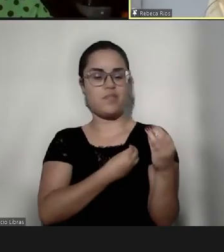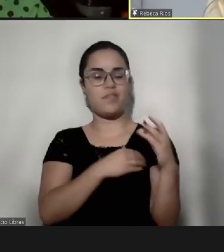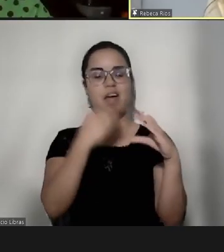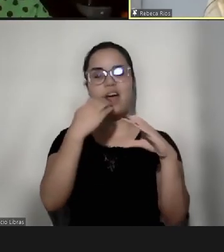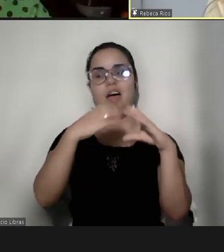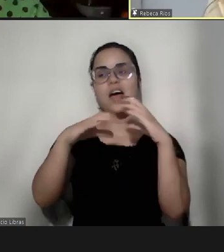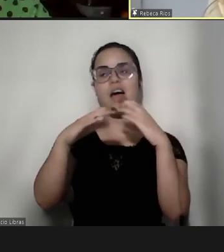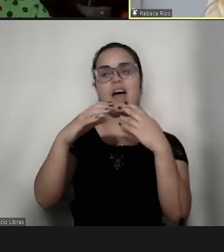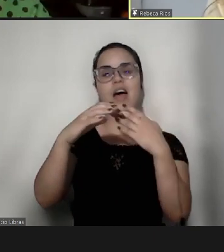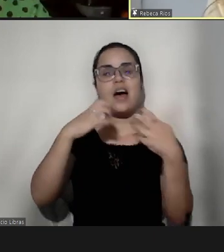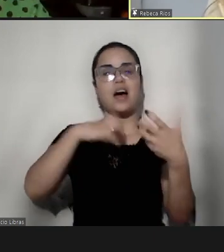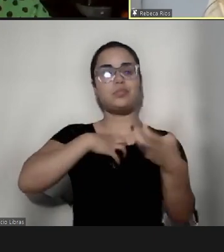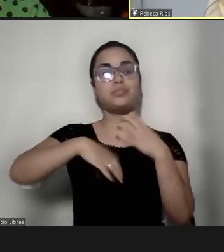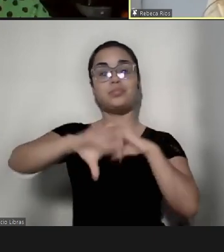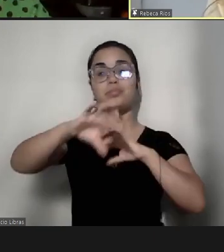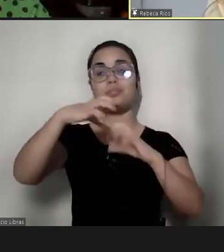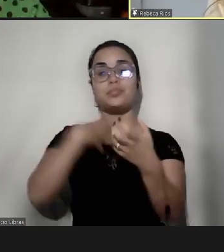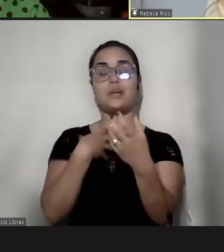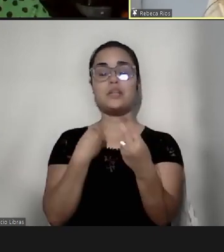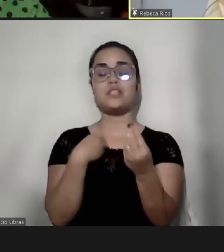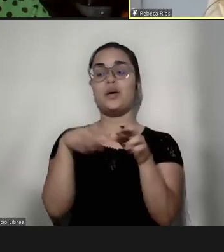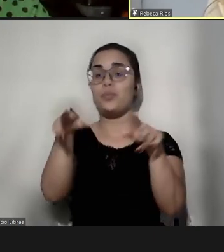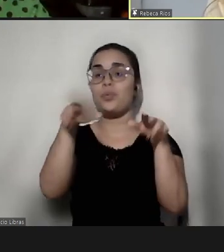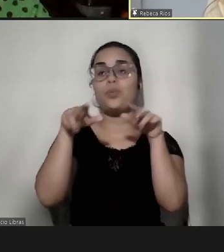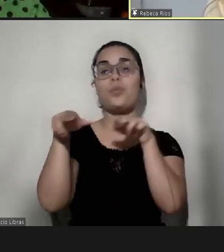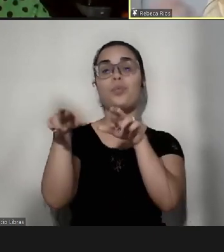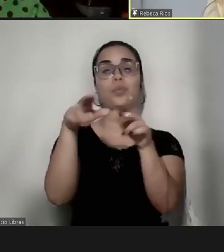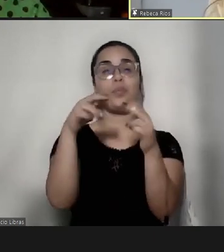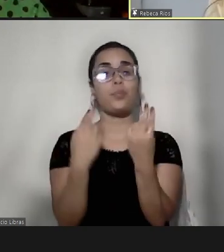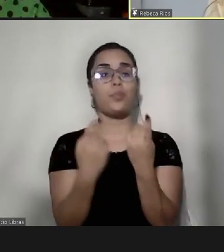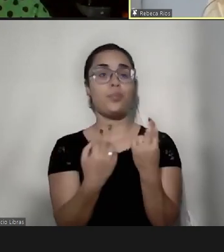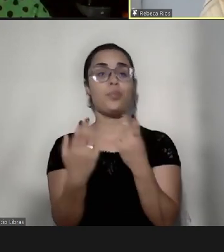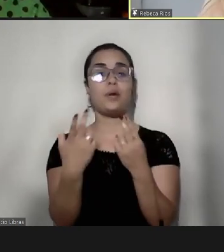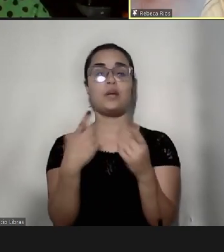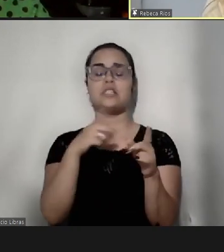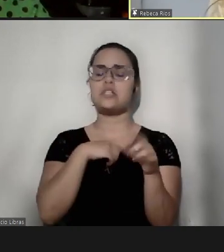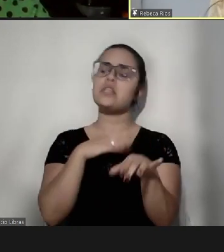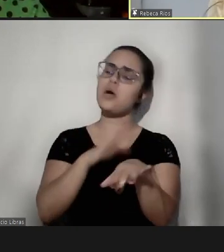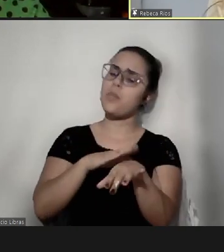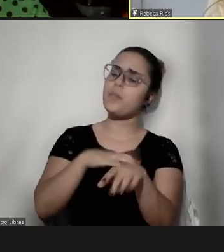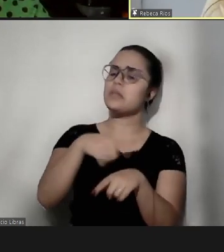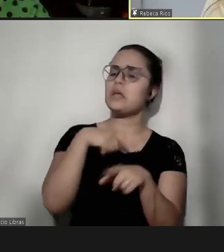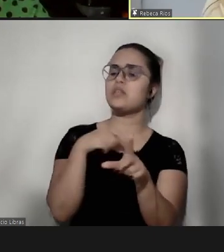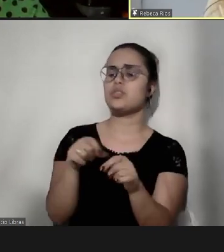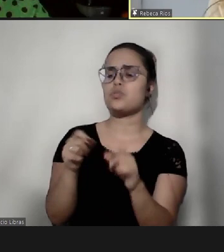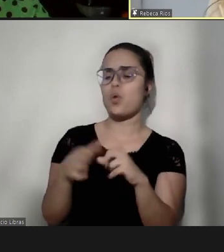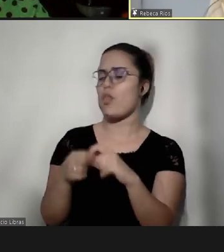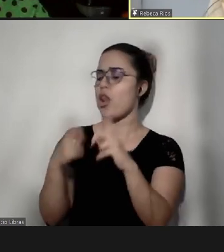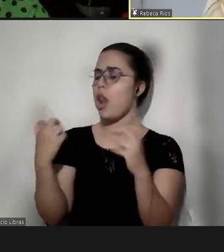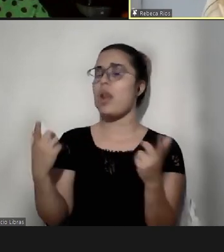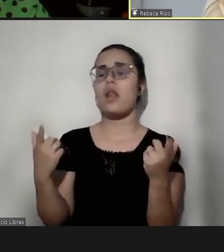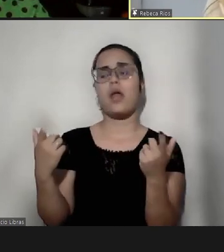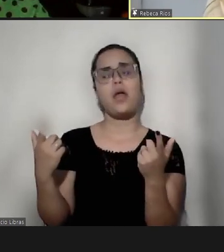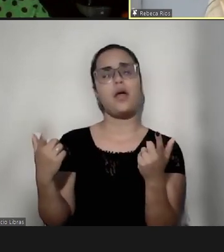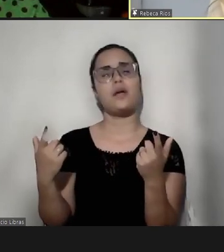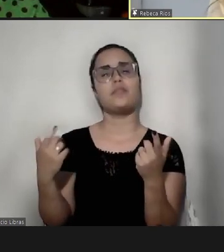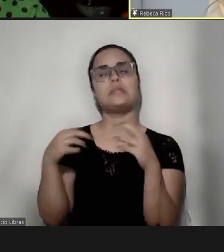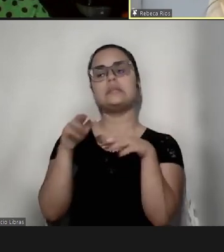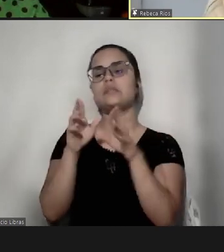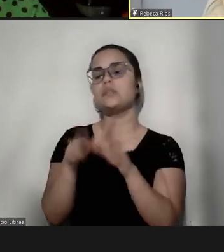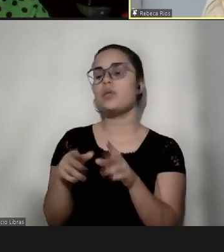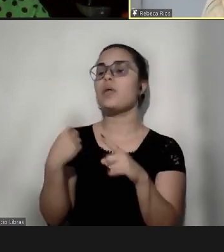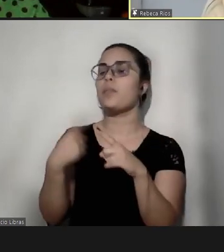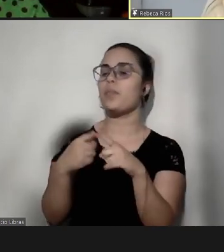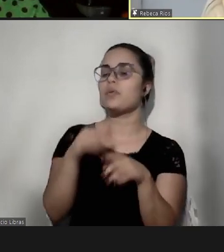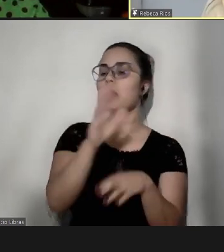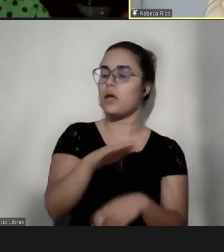de deixar também eles terem um momentinho deles livres, tranquilos. São crianças